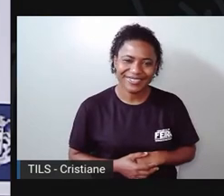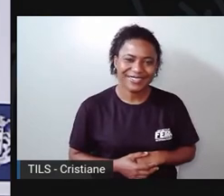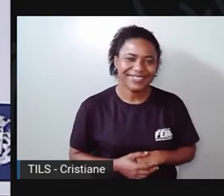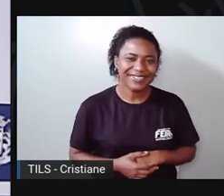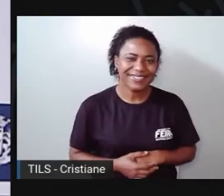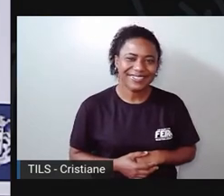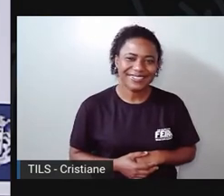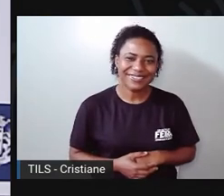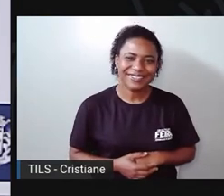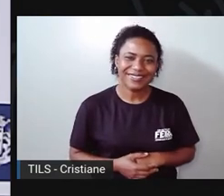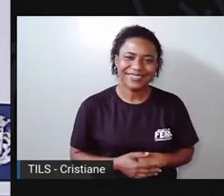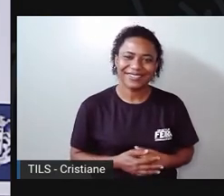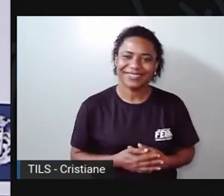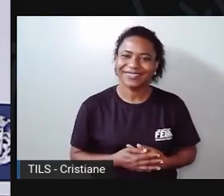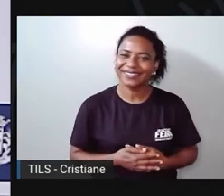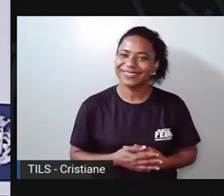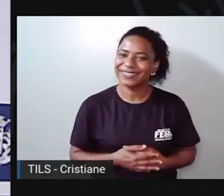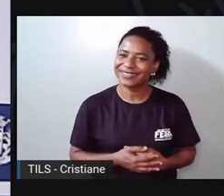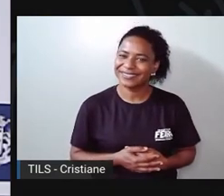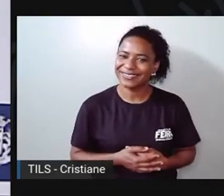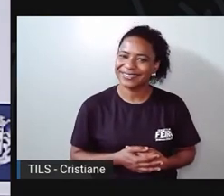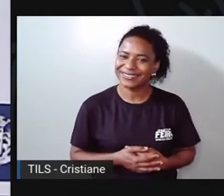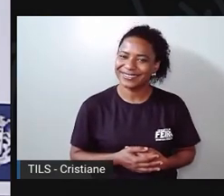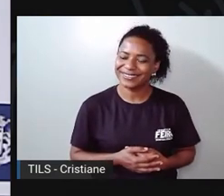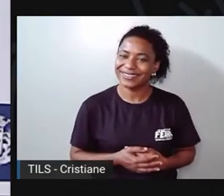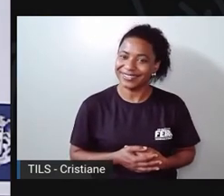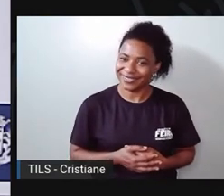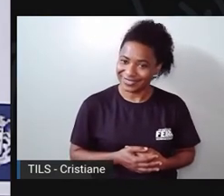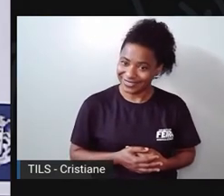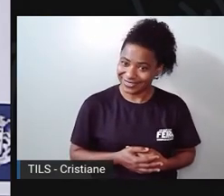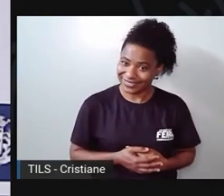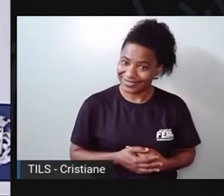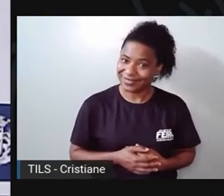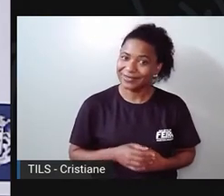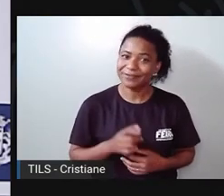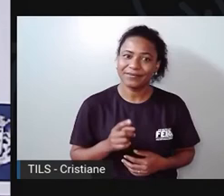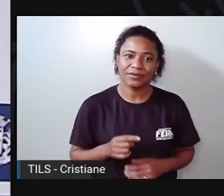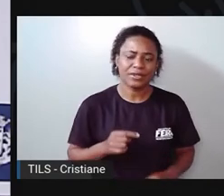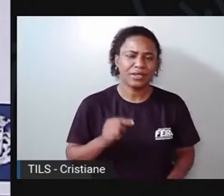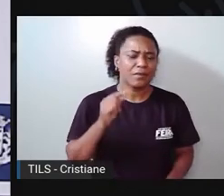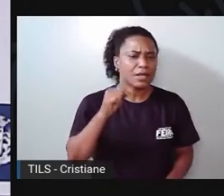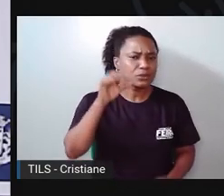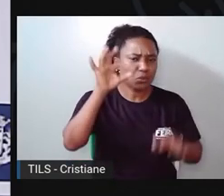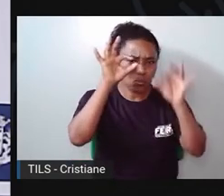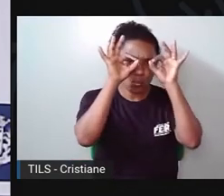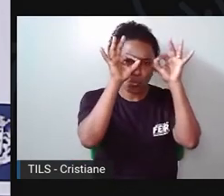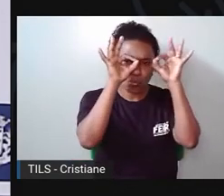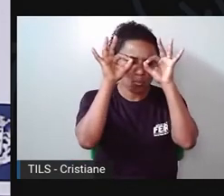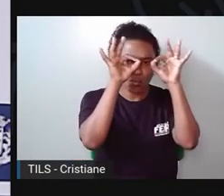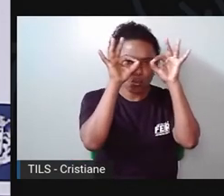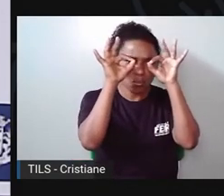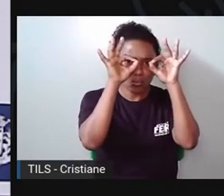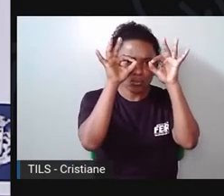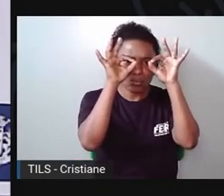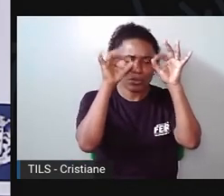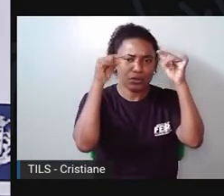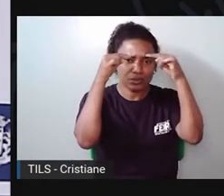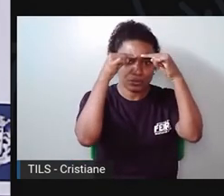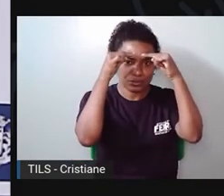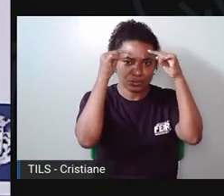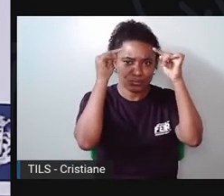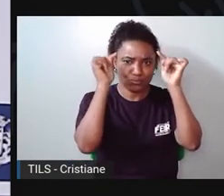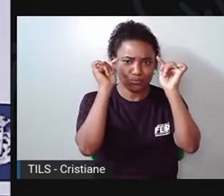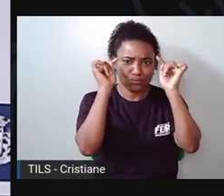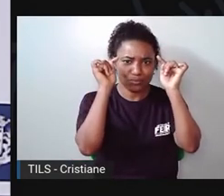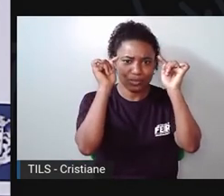Vamos lá, meninada! Só que tem uma coisinha aqui no nosso rosto. Assim, ó.